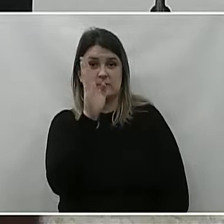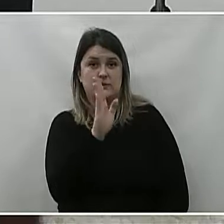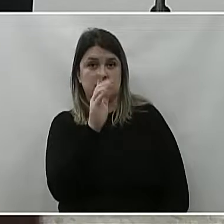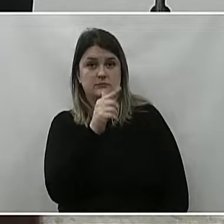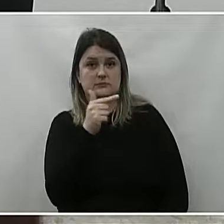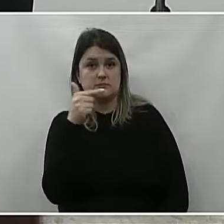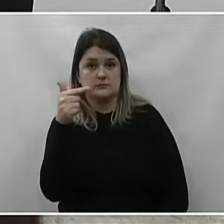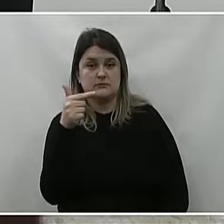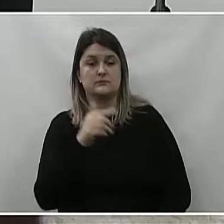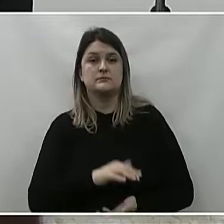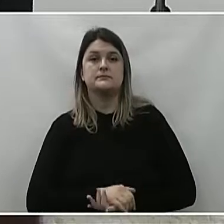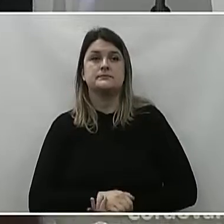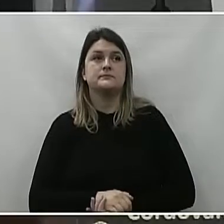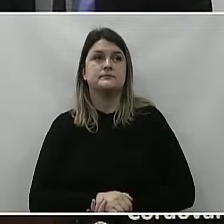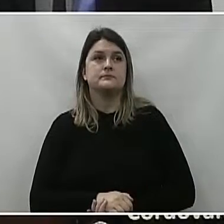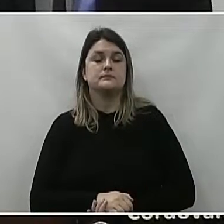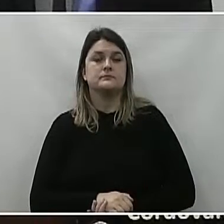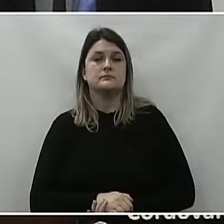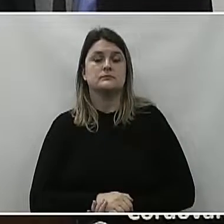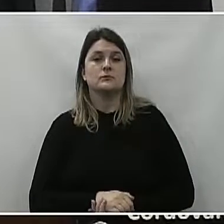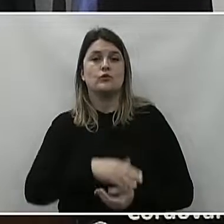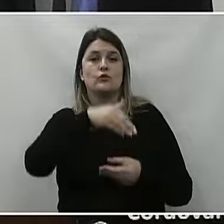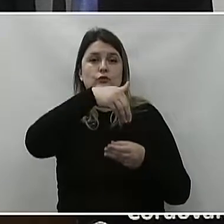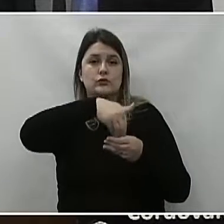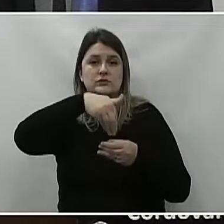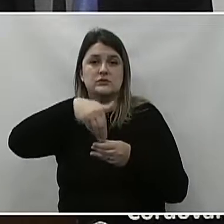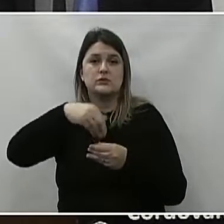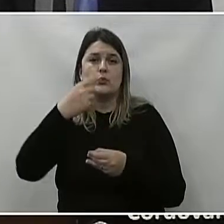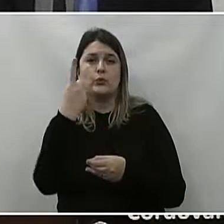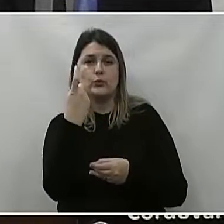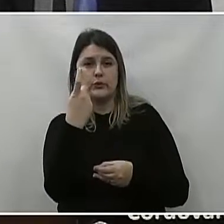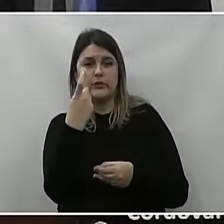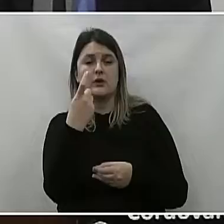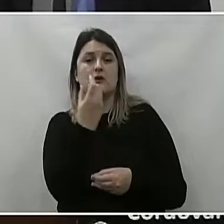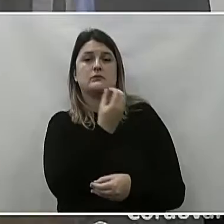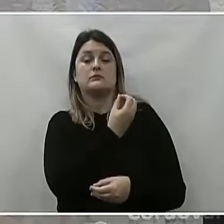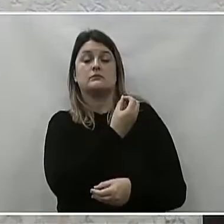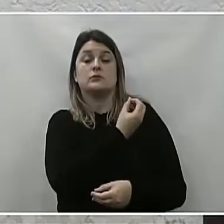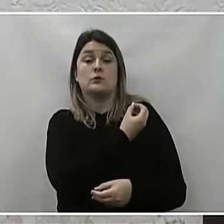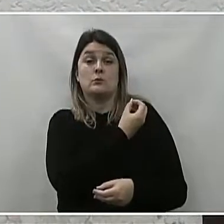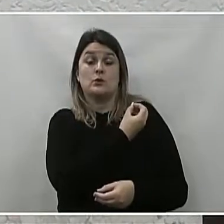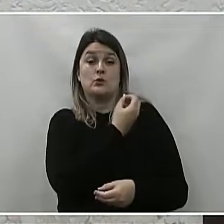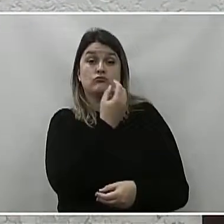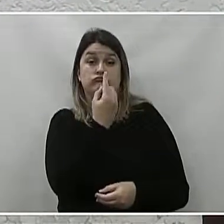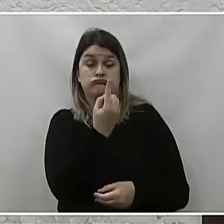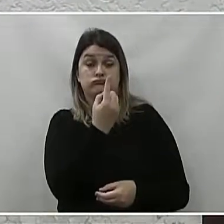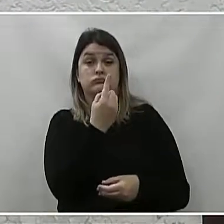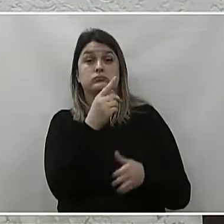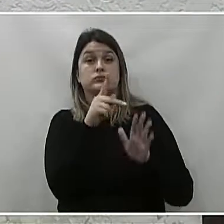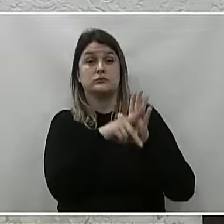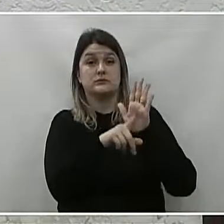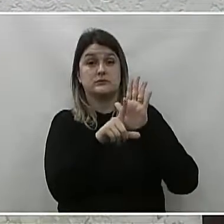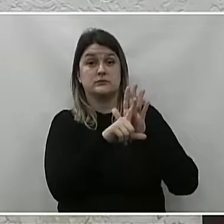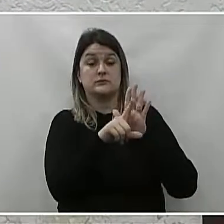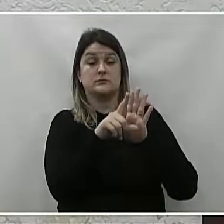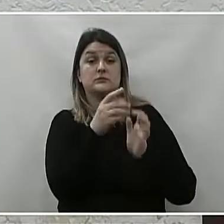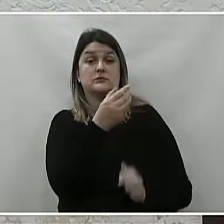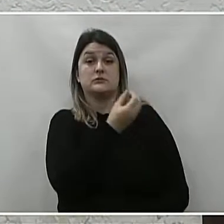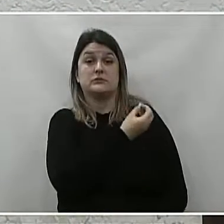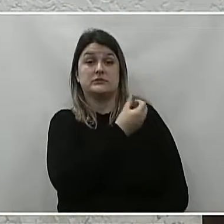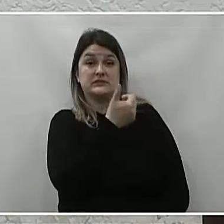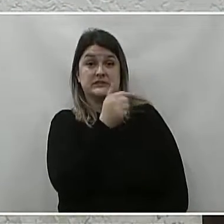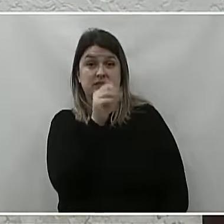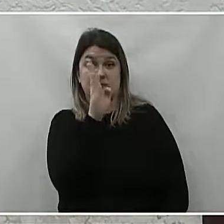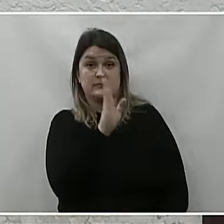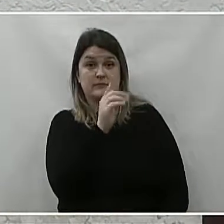de 2022. Votação única da emenda número 1 do Projeto de Lei Ordinária, de número 17 de